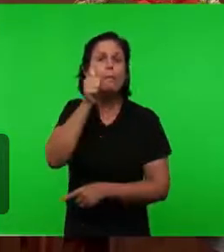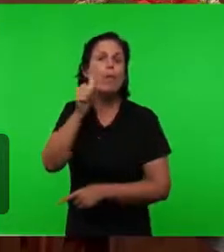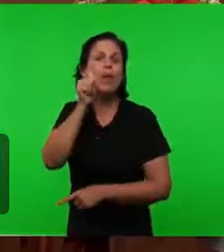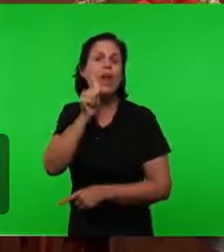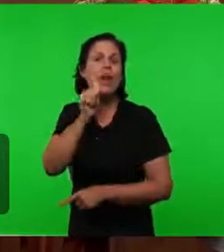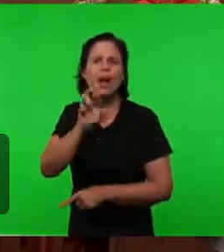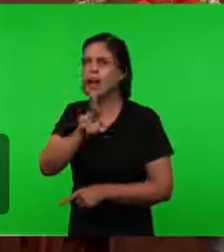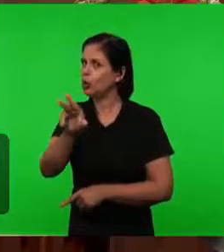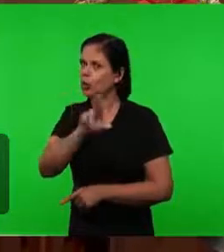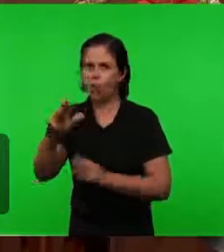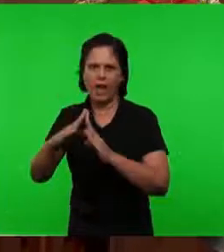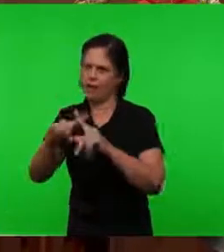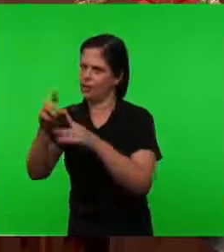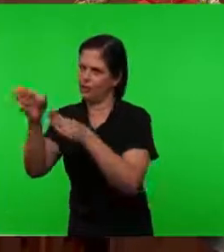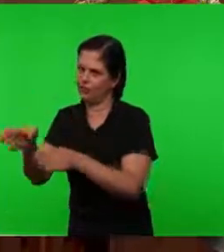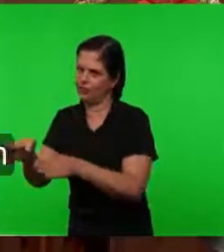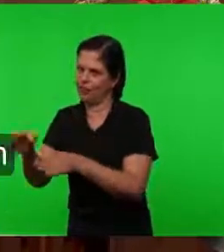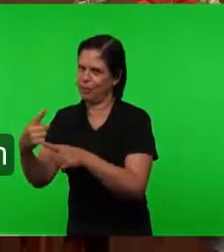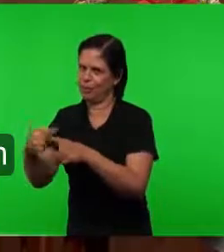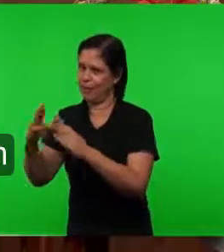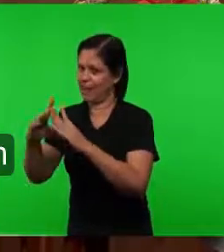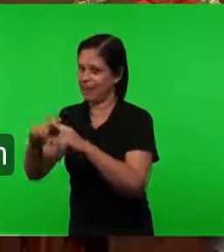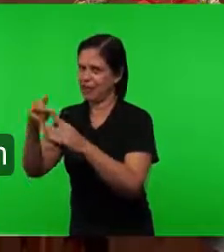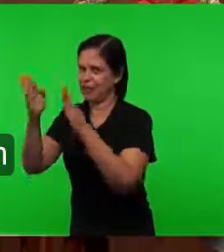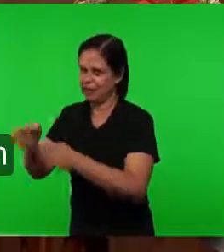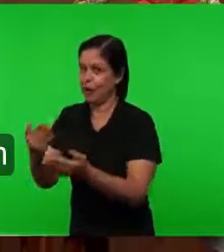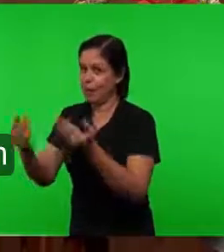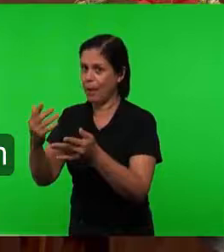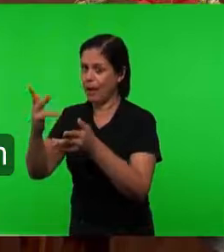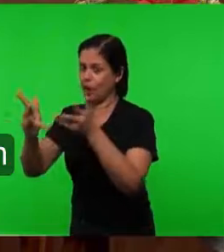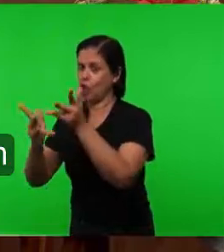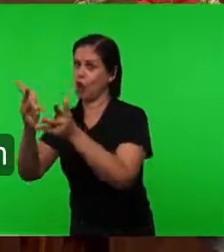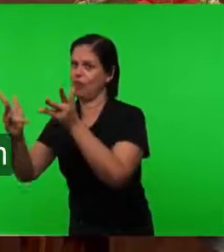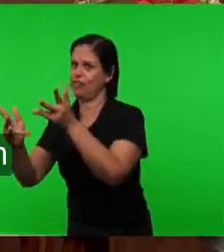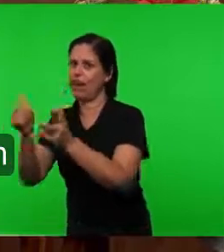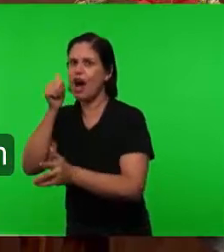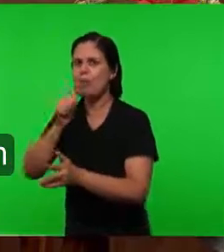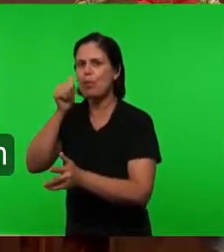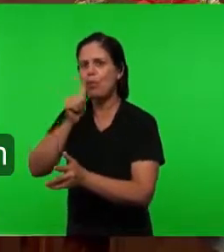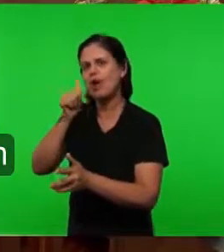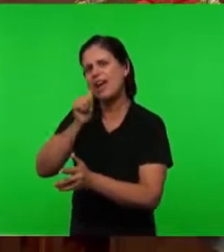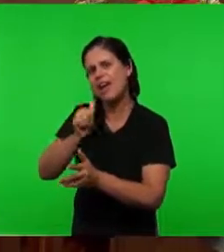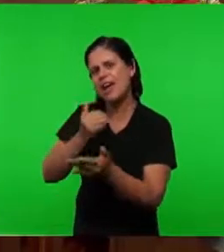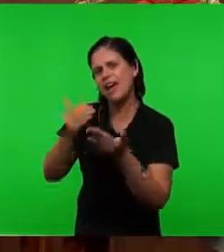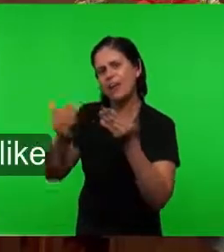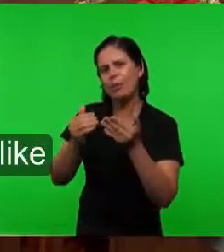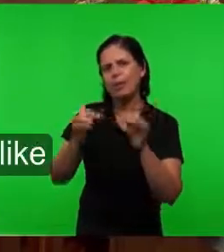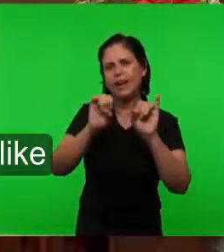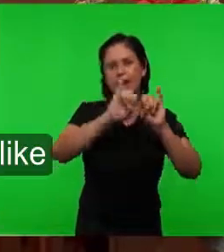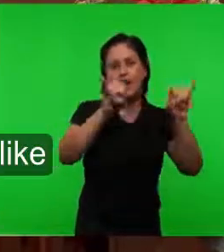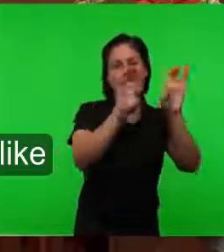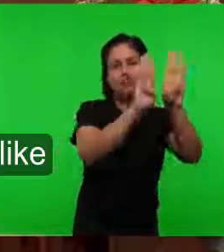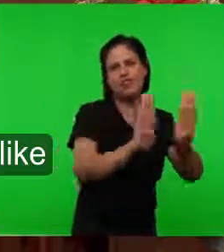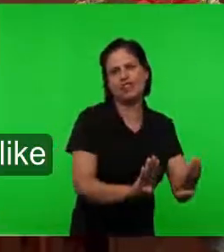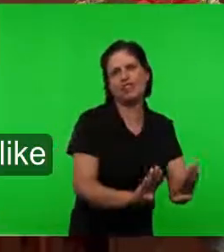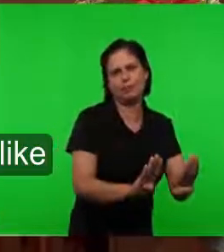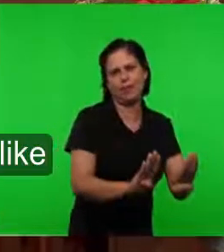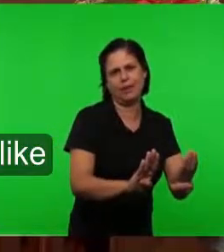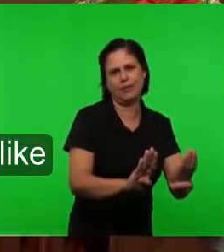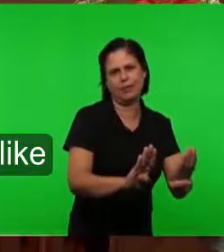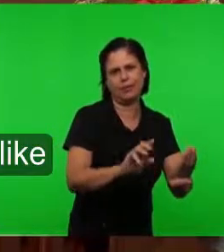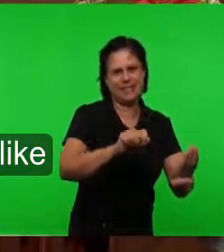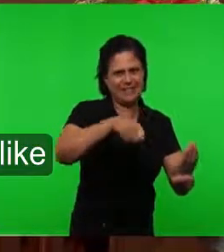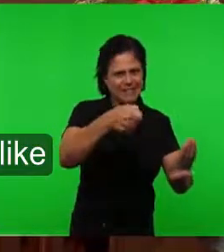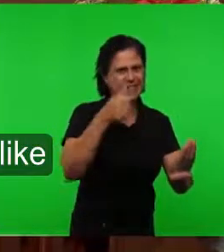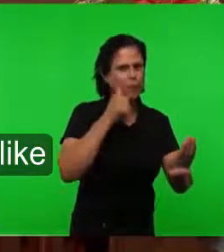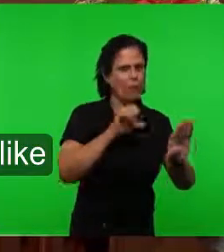fiel É a noiva A mulher entra No espírito De Jezabel Que é o Jezabelismo Ela usurpa O